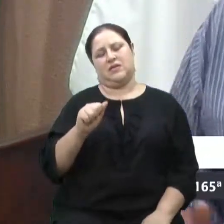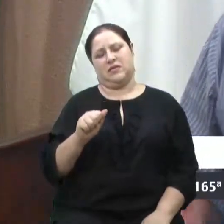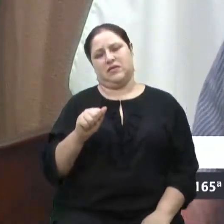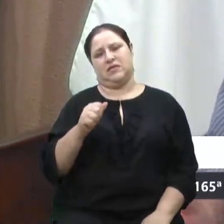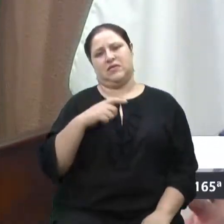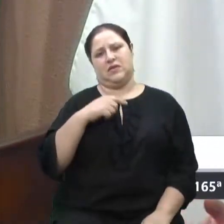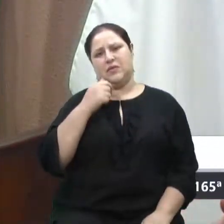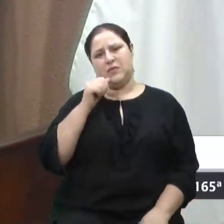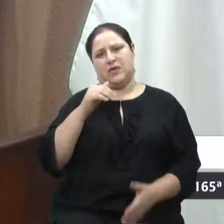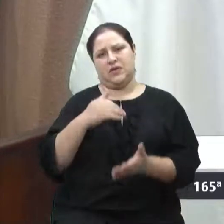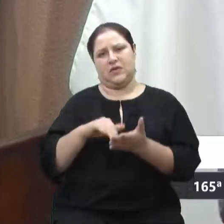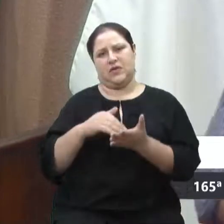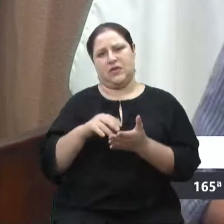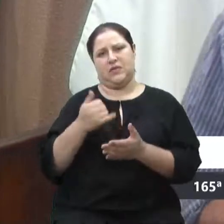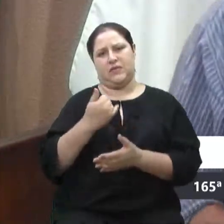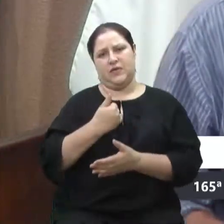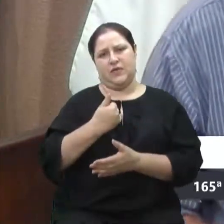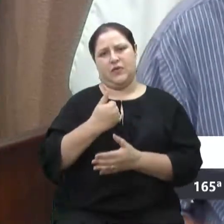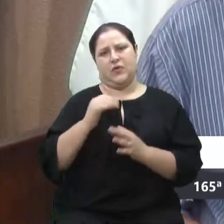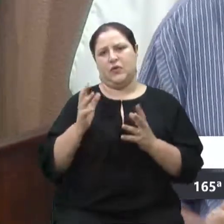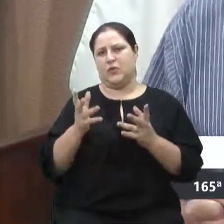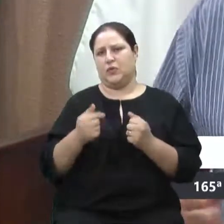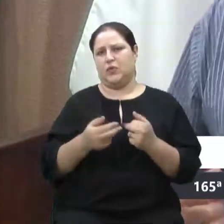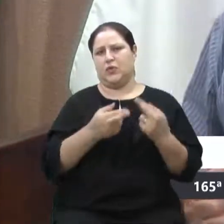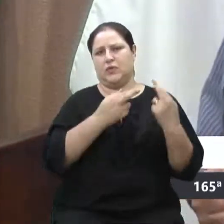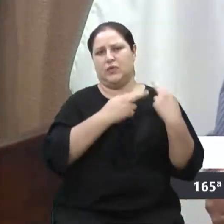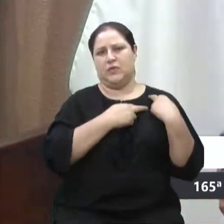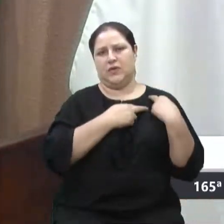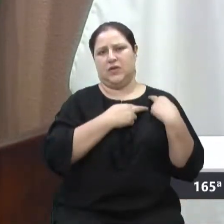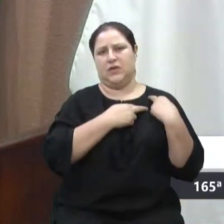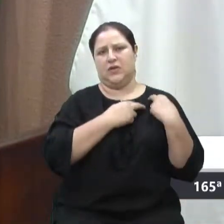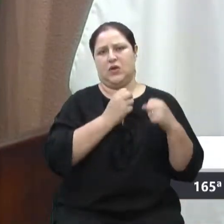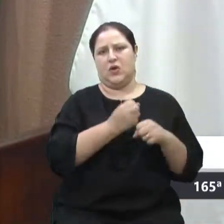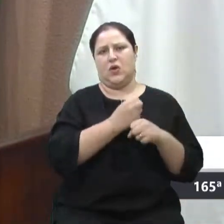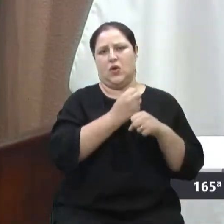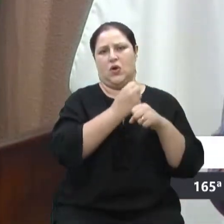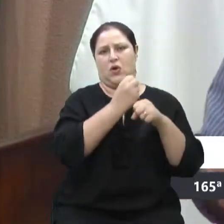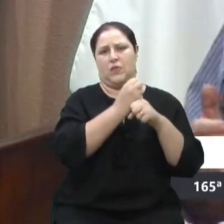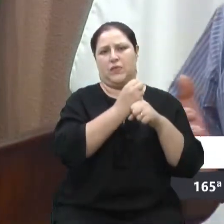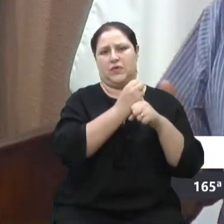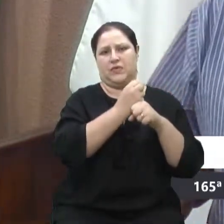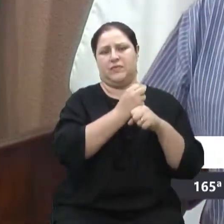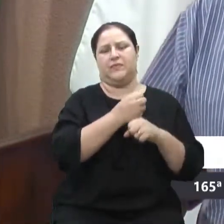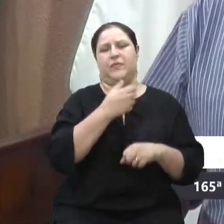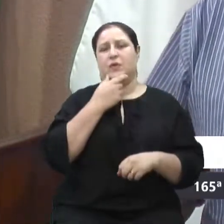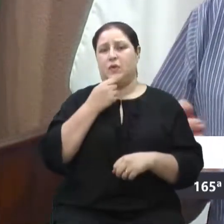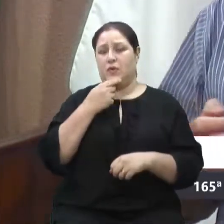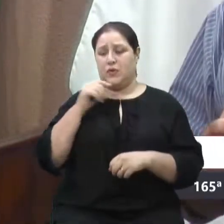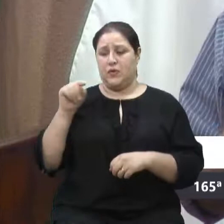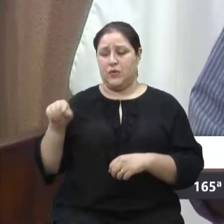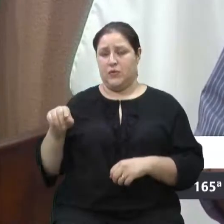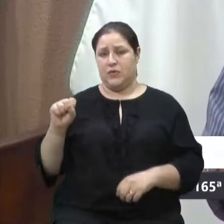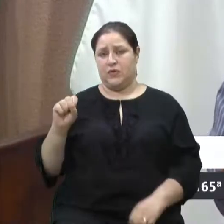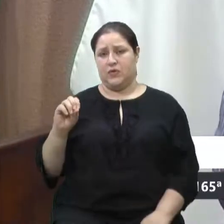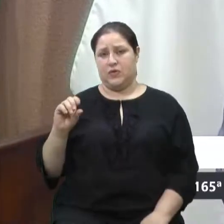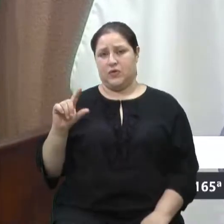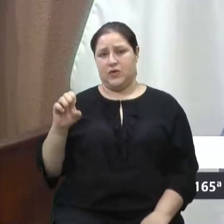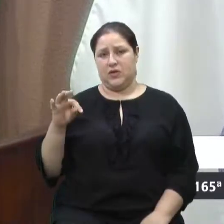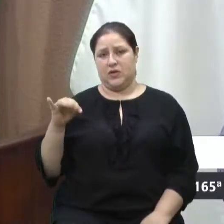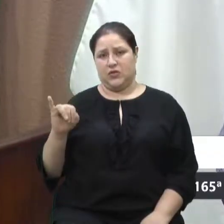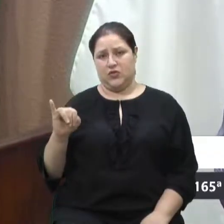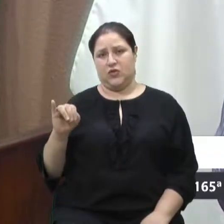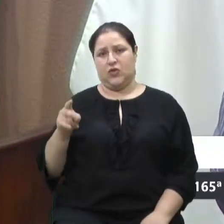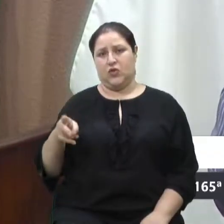o Solete continua organizando a Secretaria de Obras com os projetos, estive lá conversando com